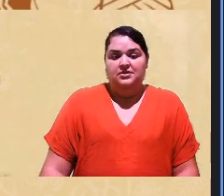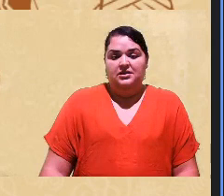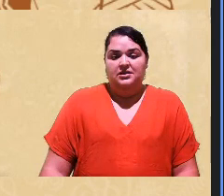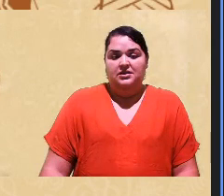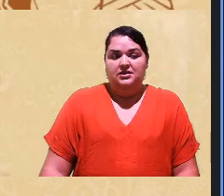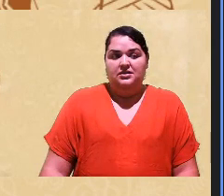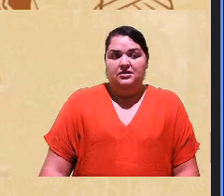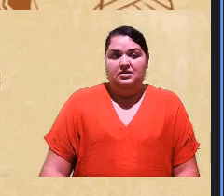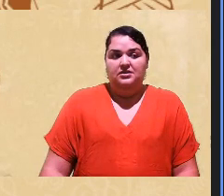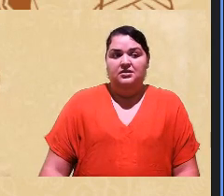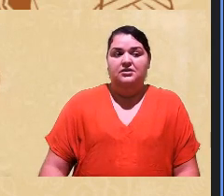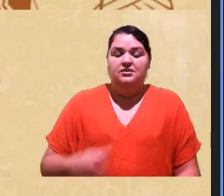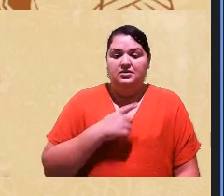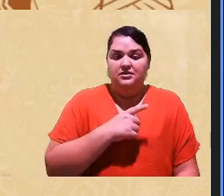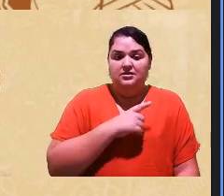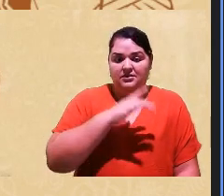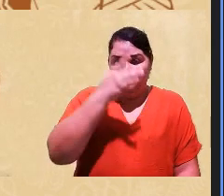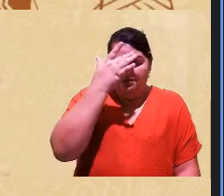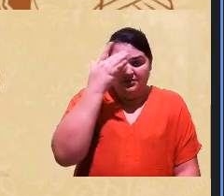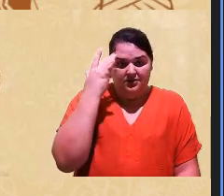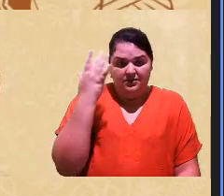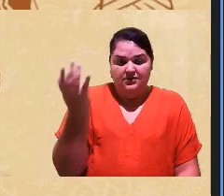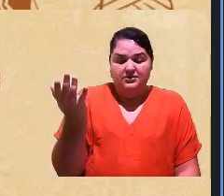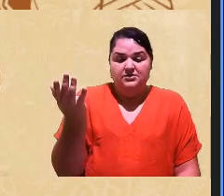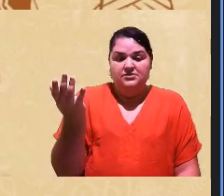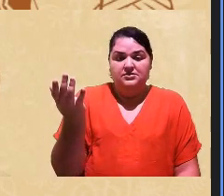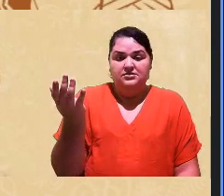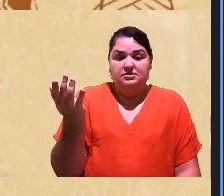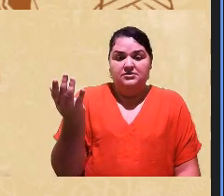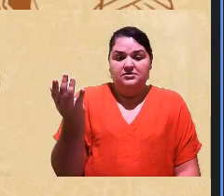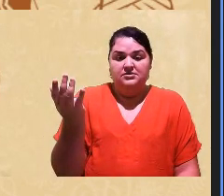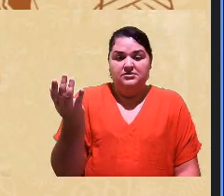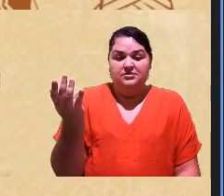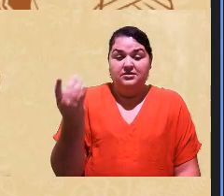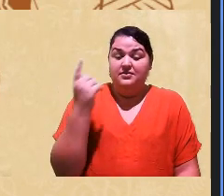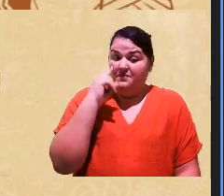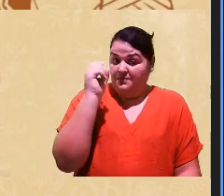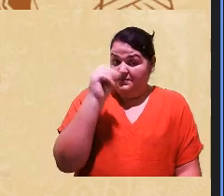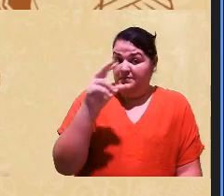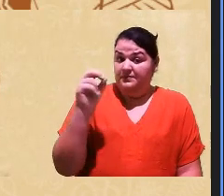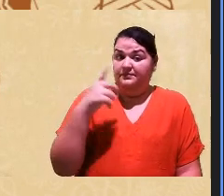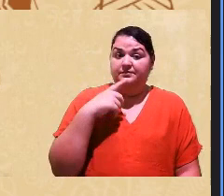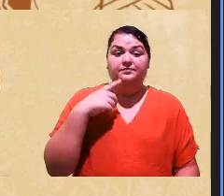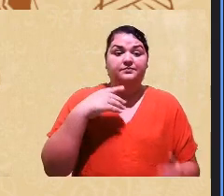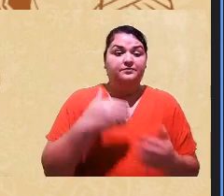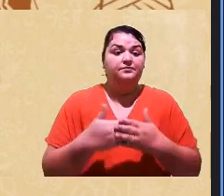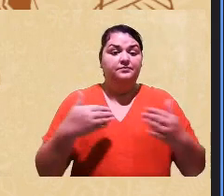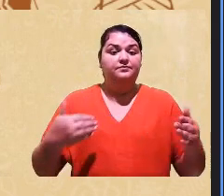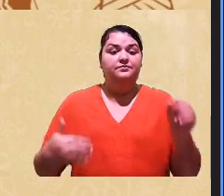povos e isso eu vejo um grande avanço principalmente